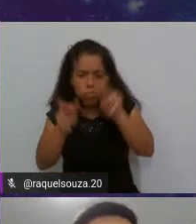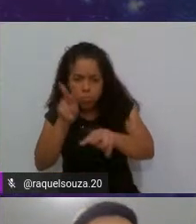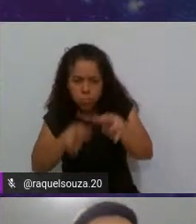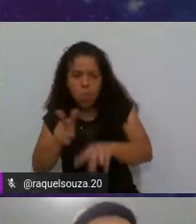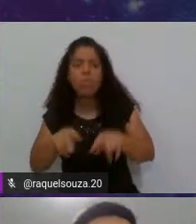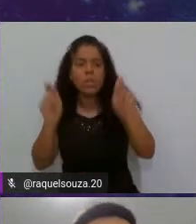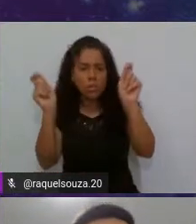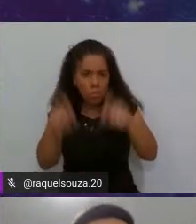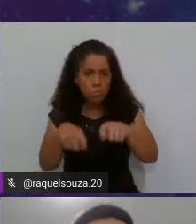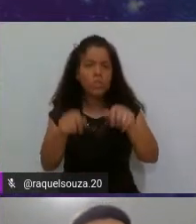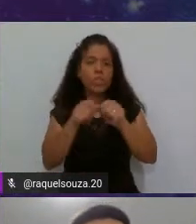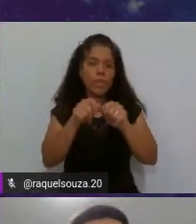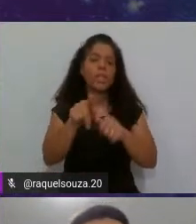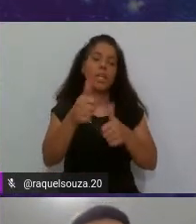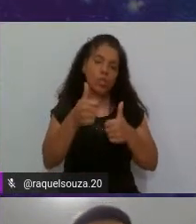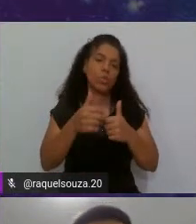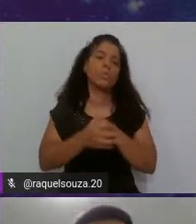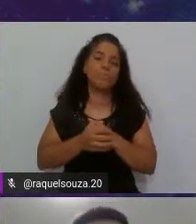condições de fazer isso.